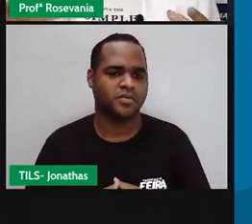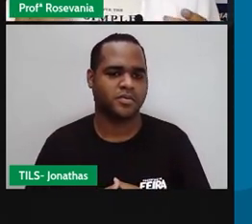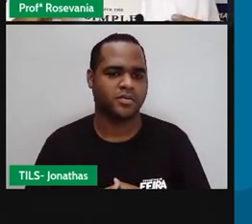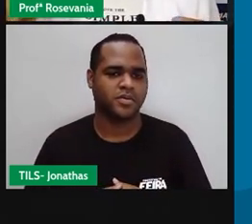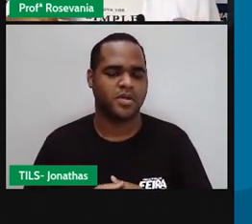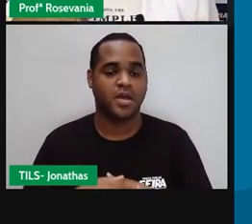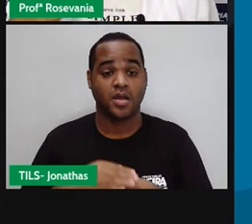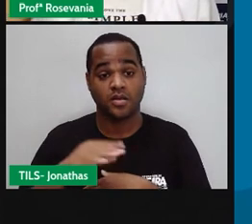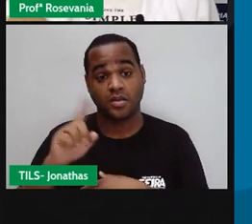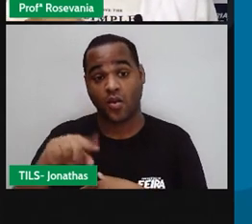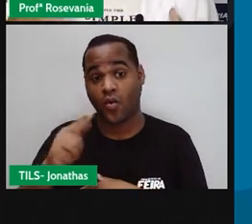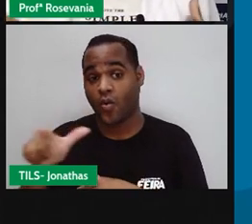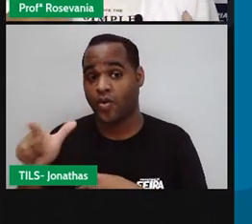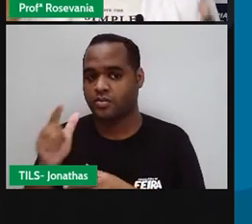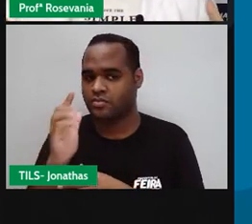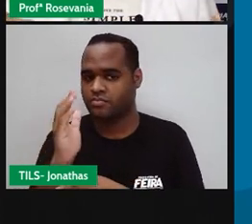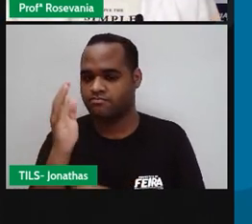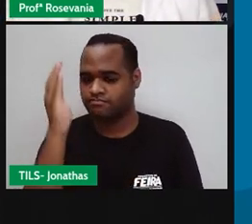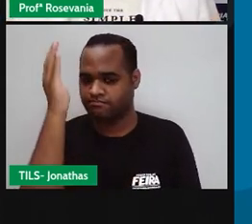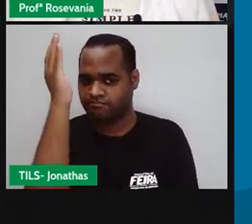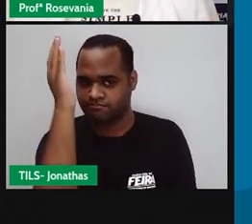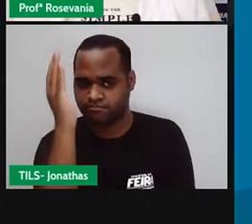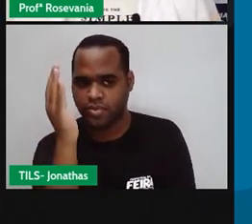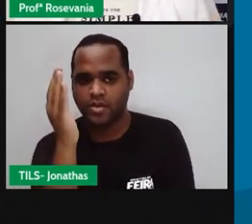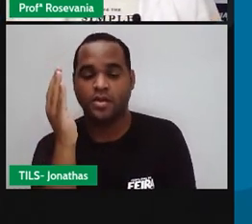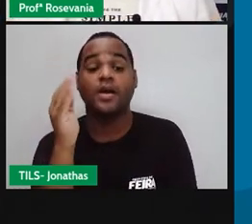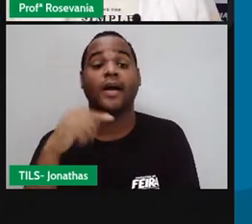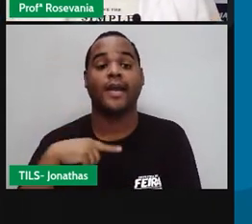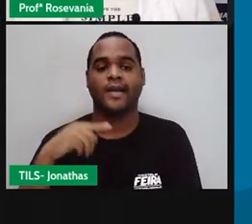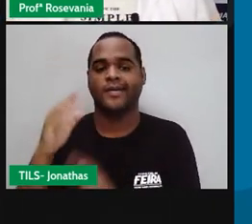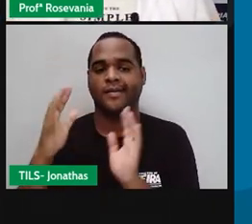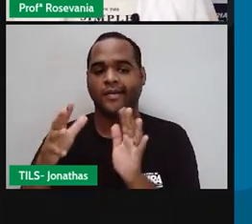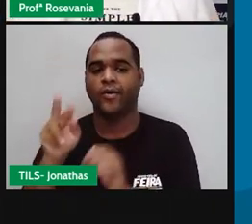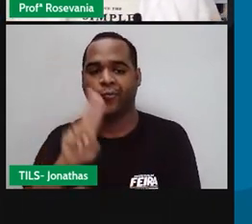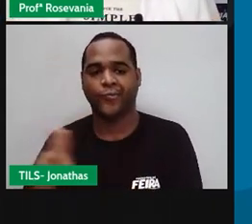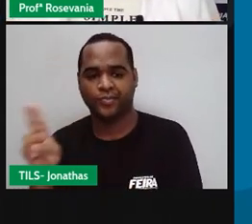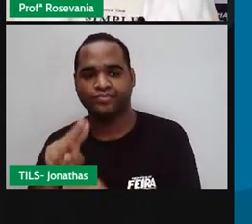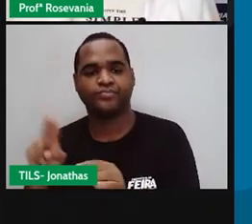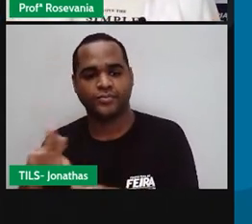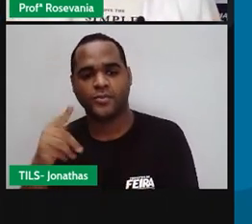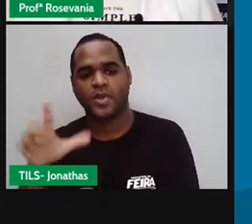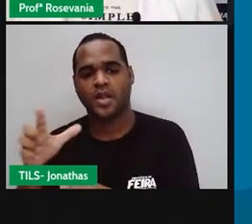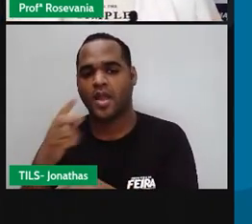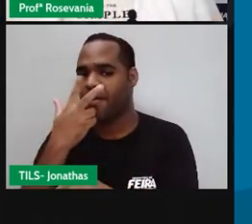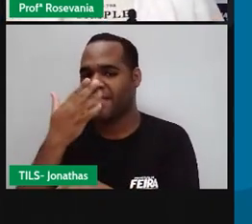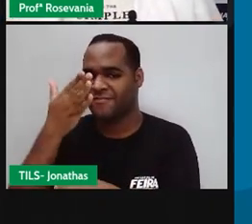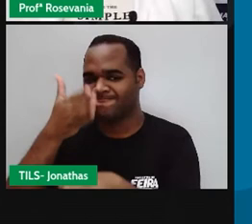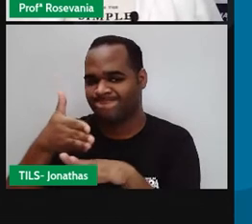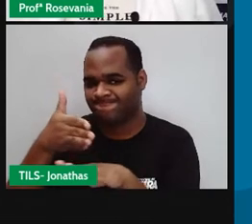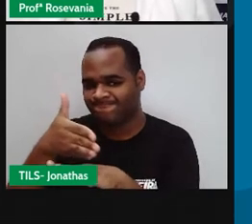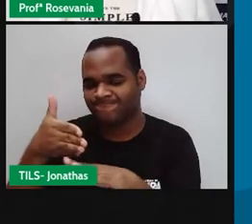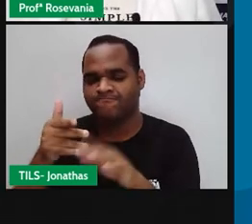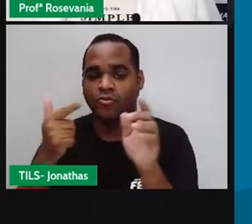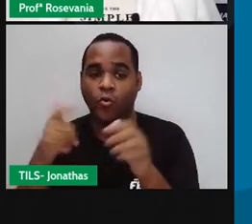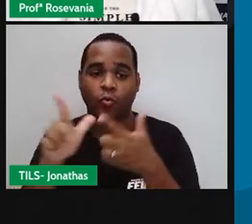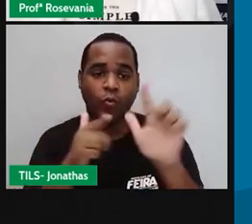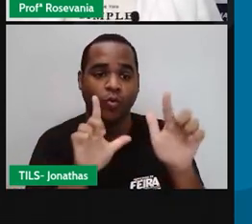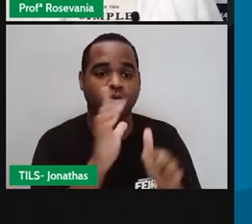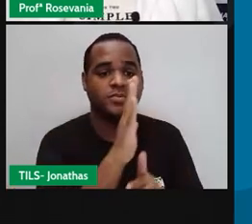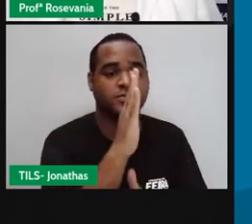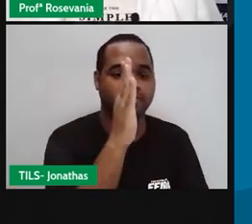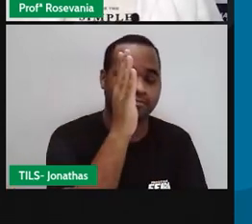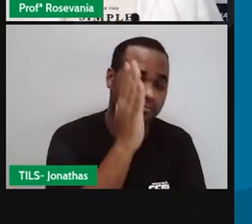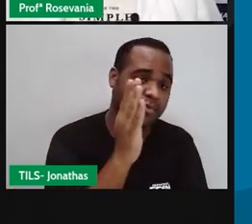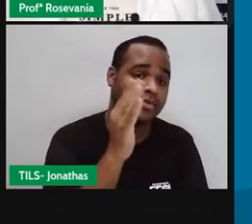com madeira, né, que já foi, digamos assim, reutilizada para não precisar cortar outros tipos de madeiras,